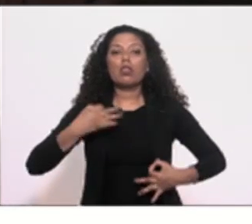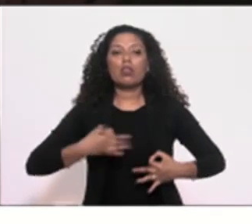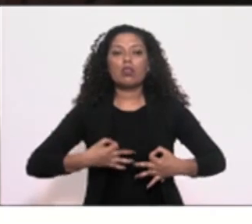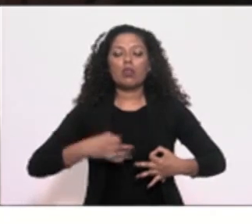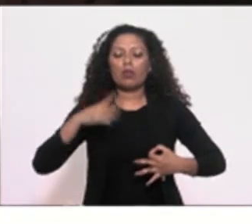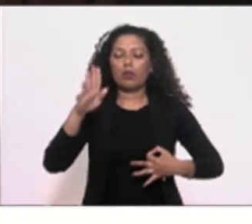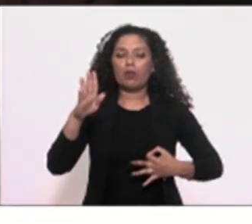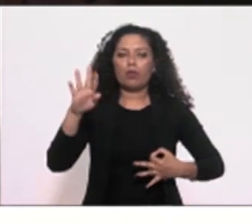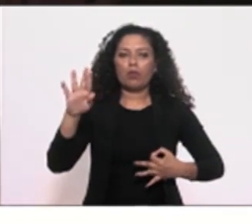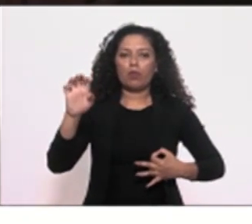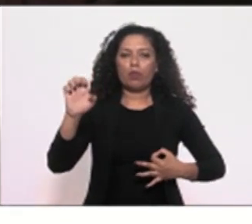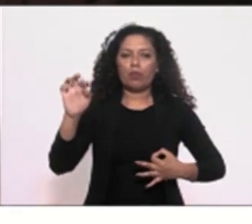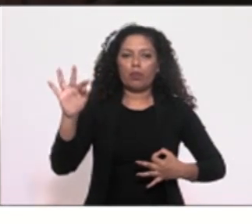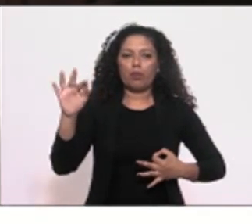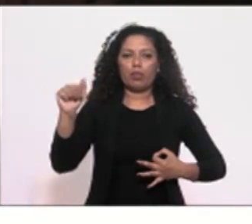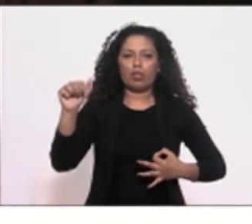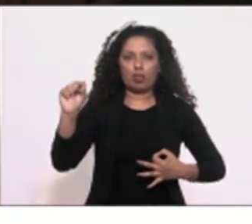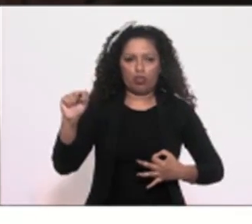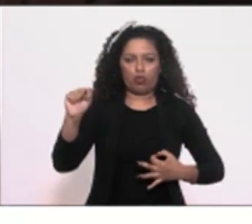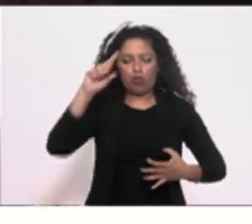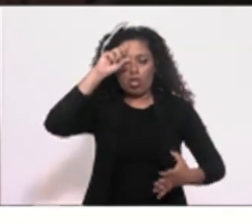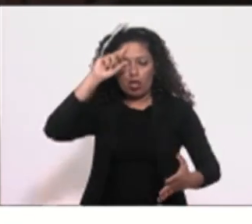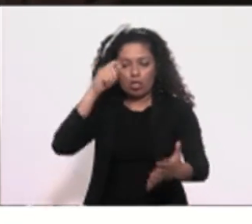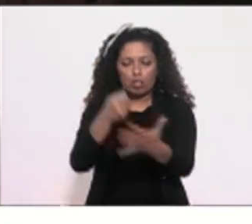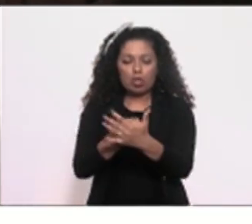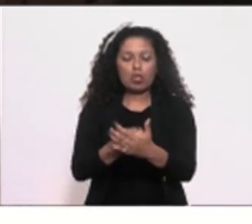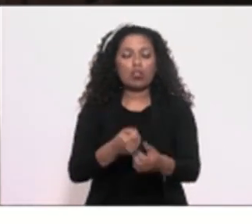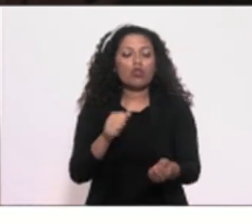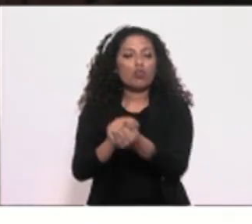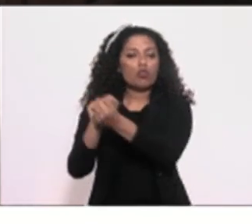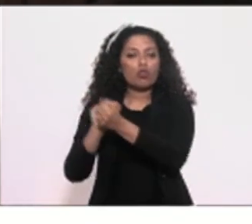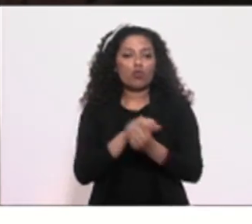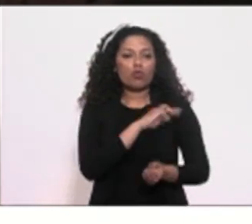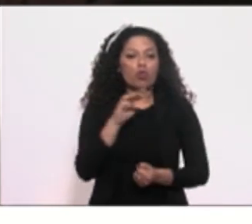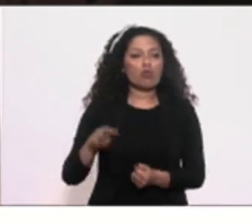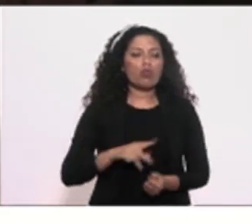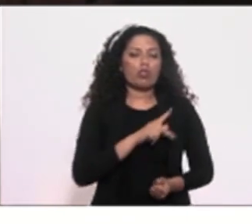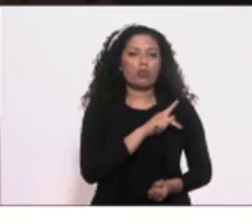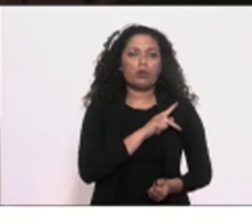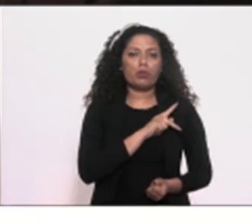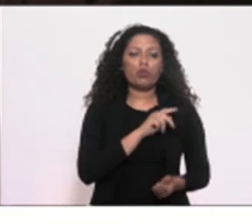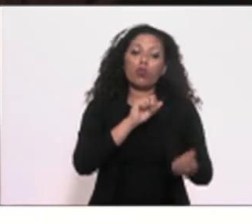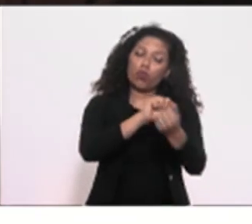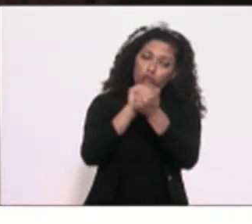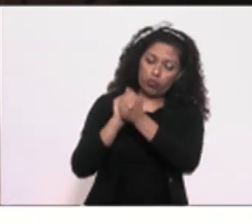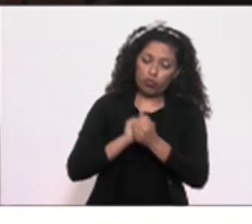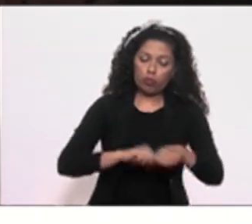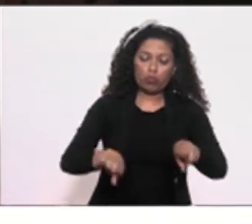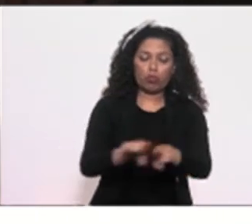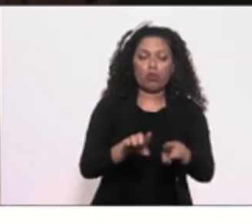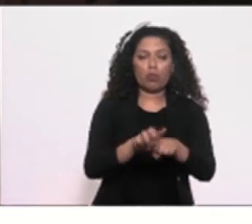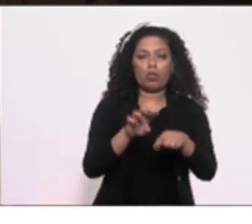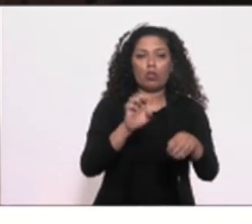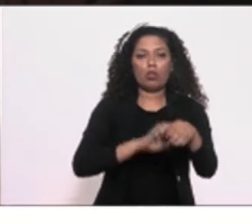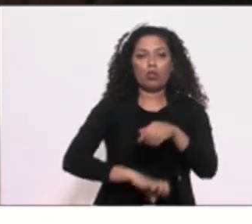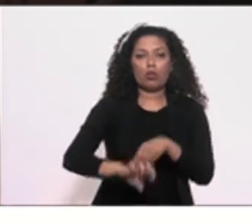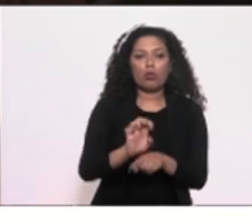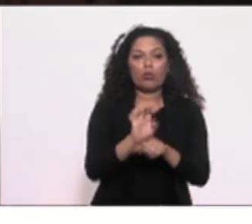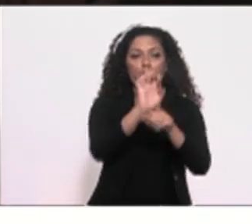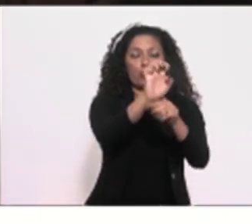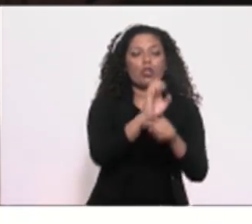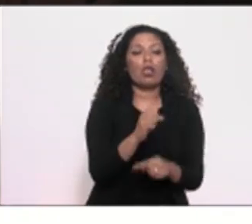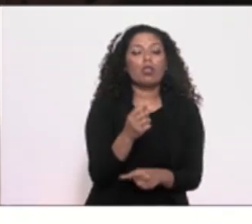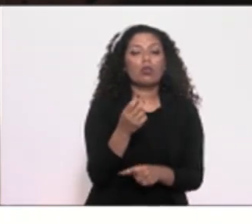Bretas, que é quem decide, junto com o Ministério Público e o Estado, o caminho do